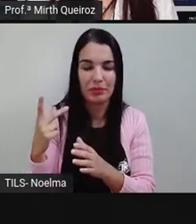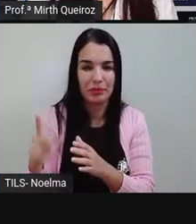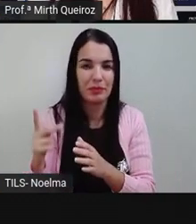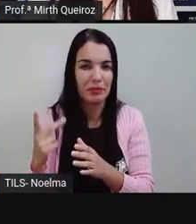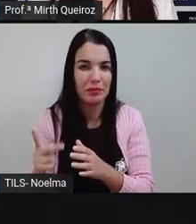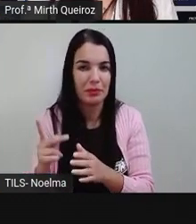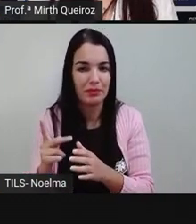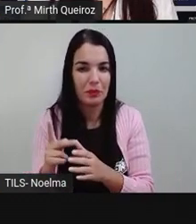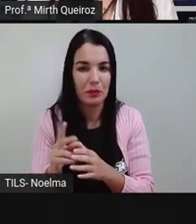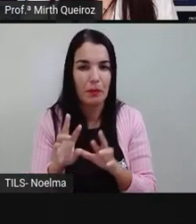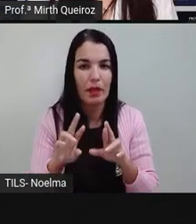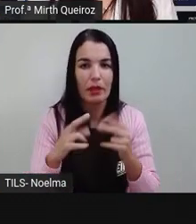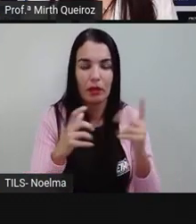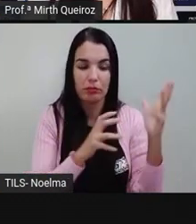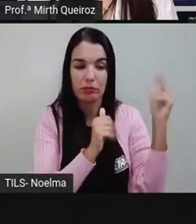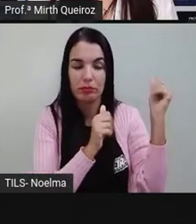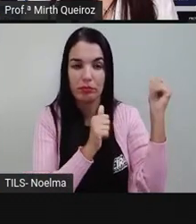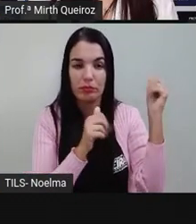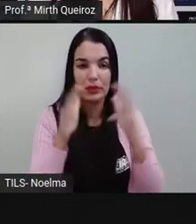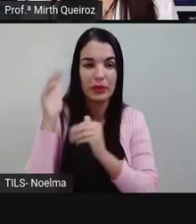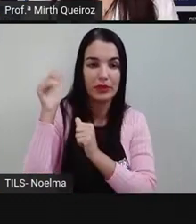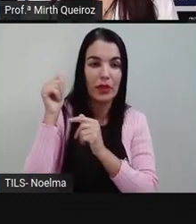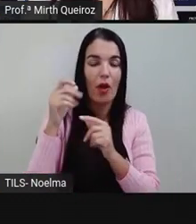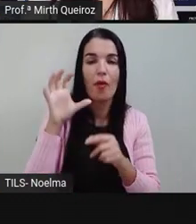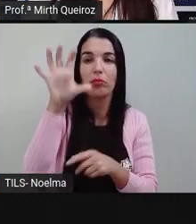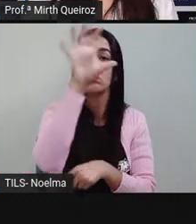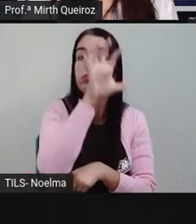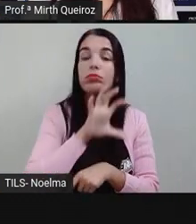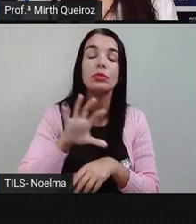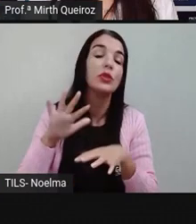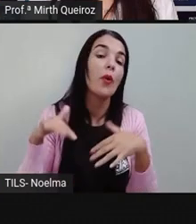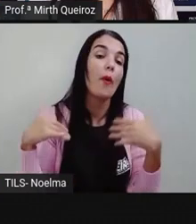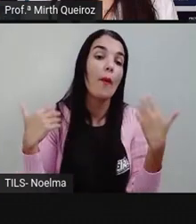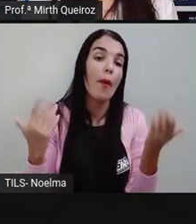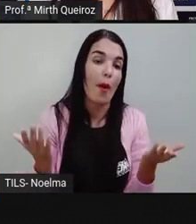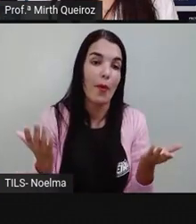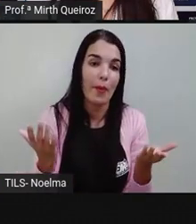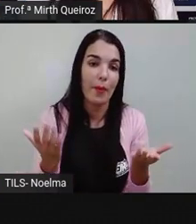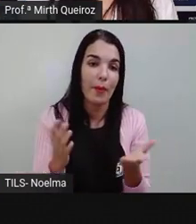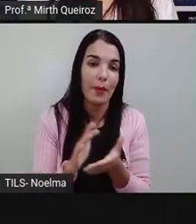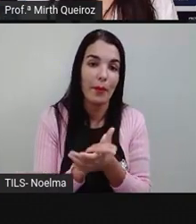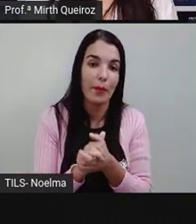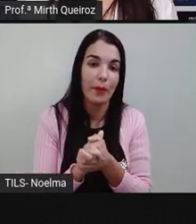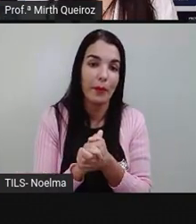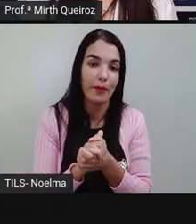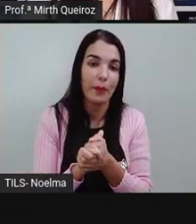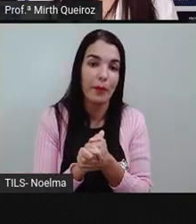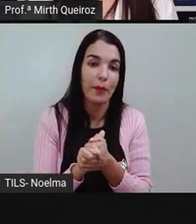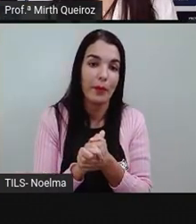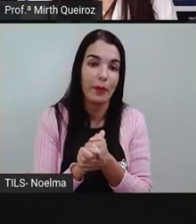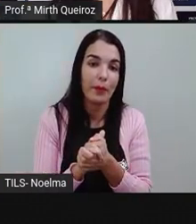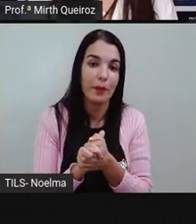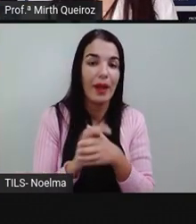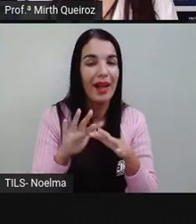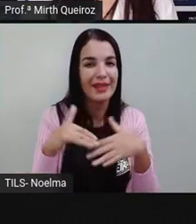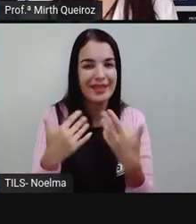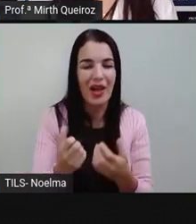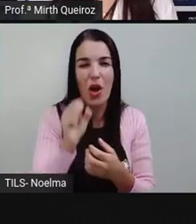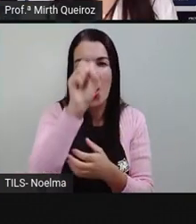Rio Grande do Sul faz parte de que região brasileira? E aí? Região